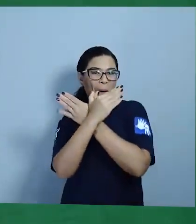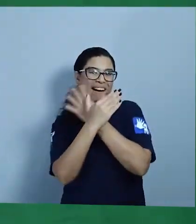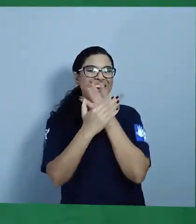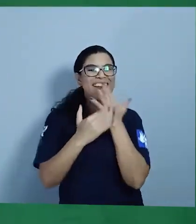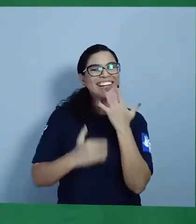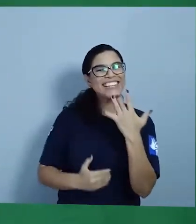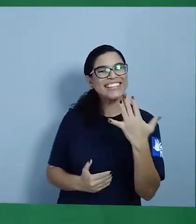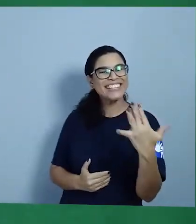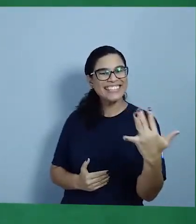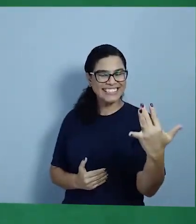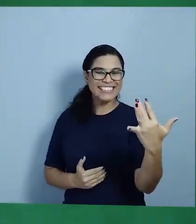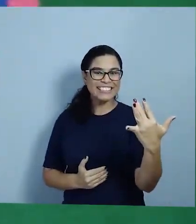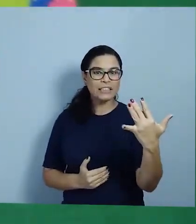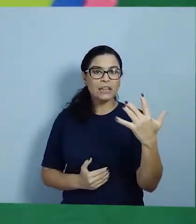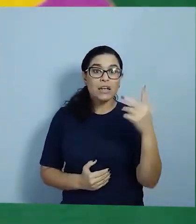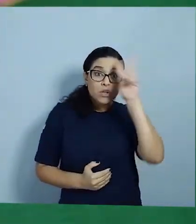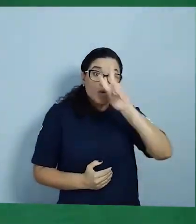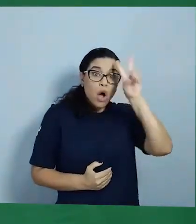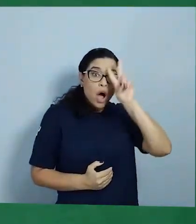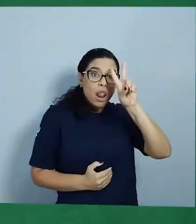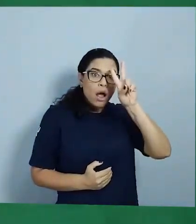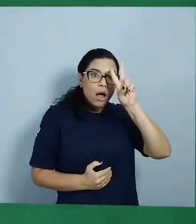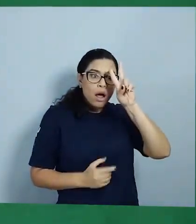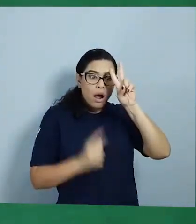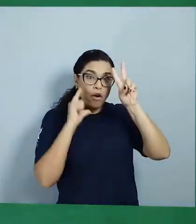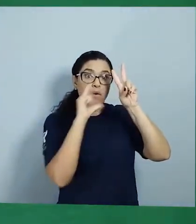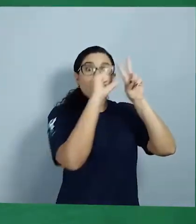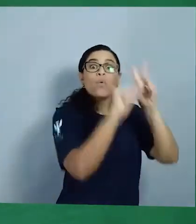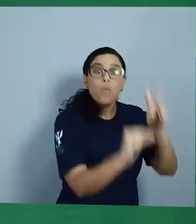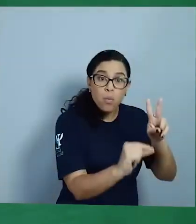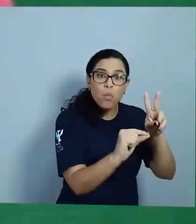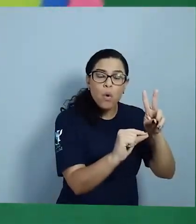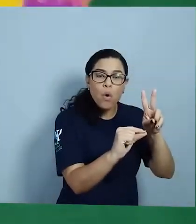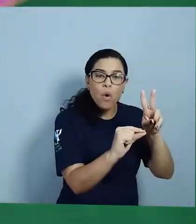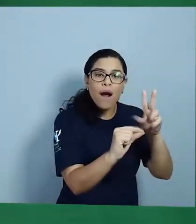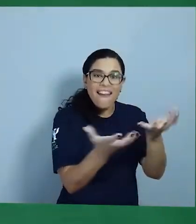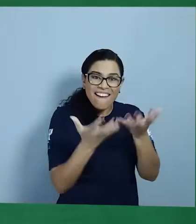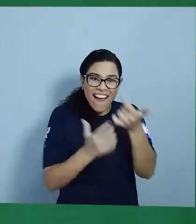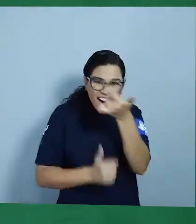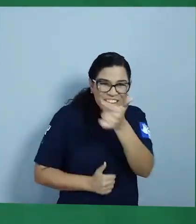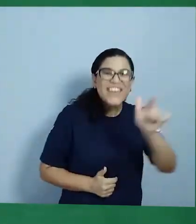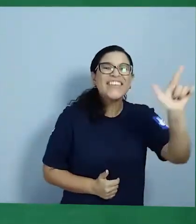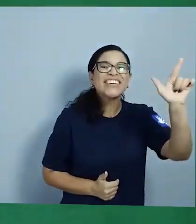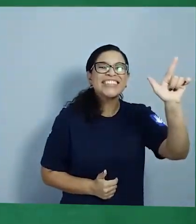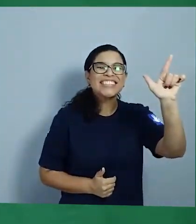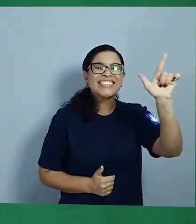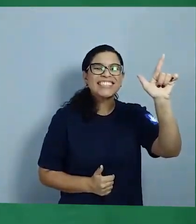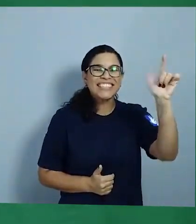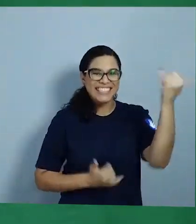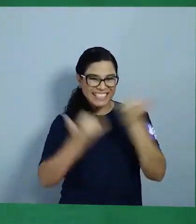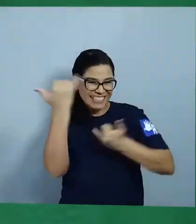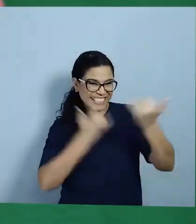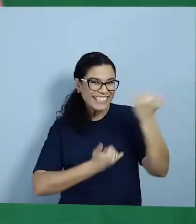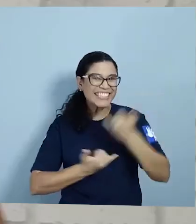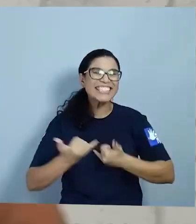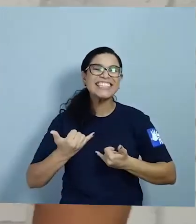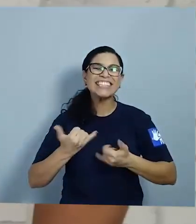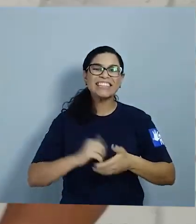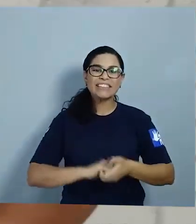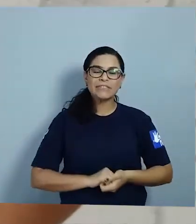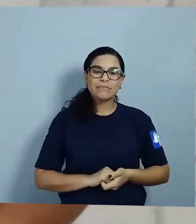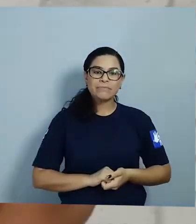essa história entrou por uma porta Saiu pela outra E quem quiser Que conte outra